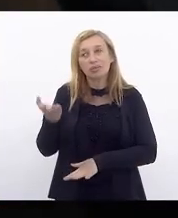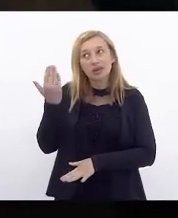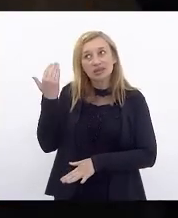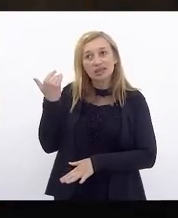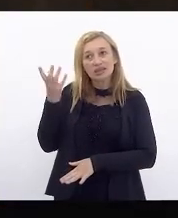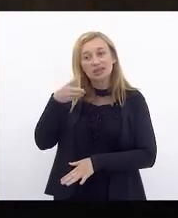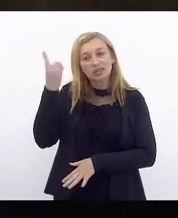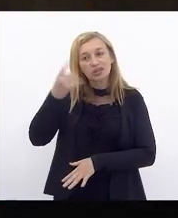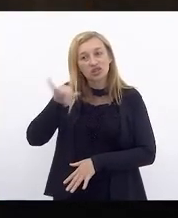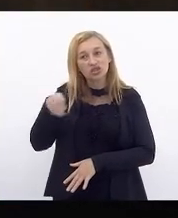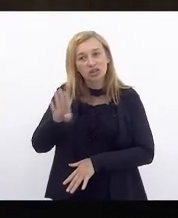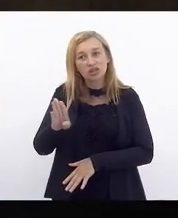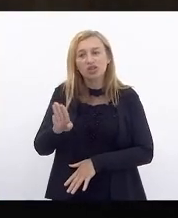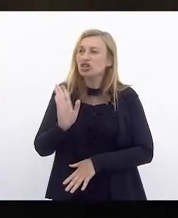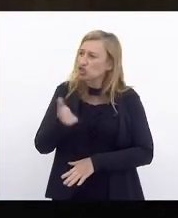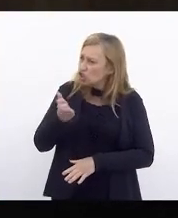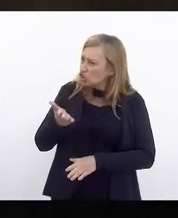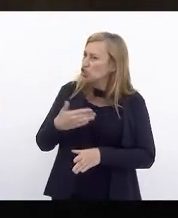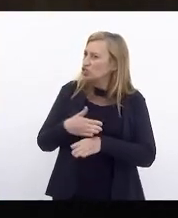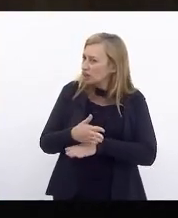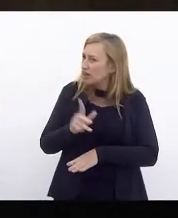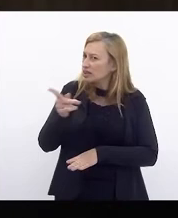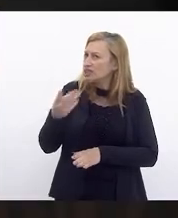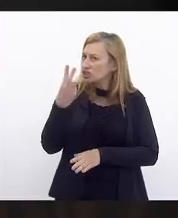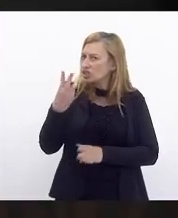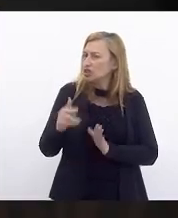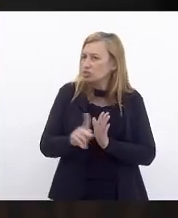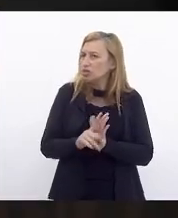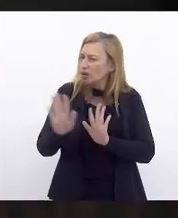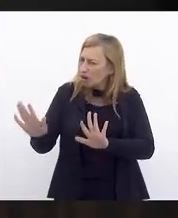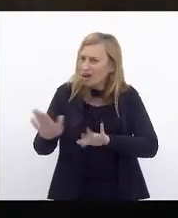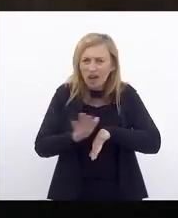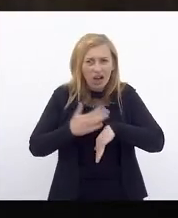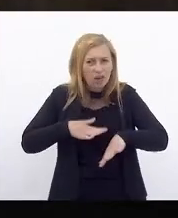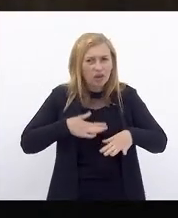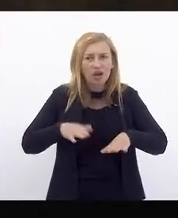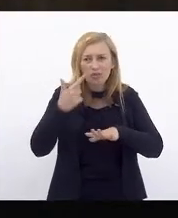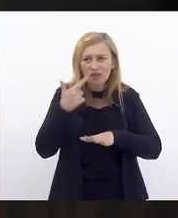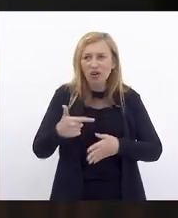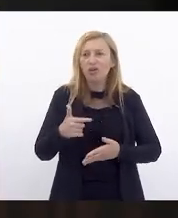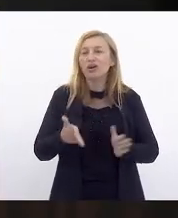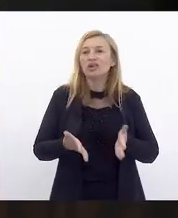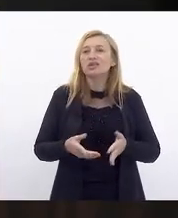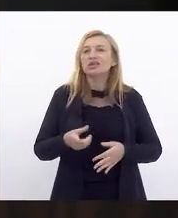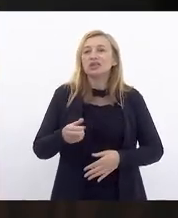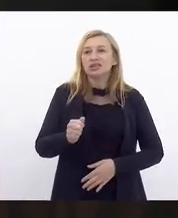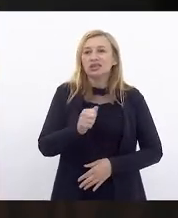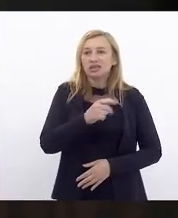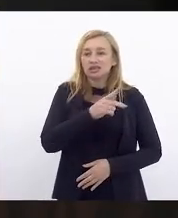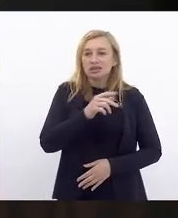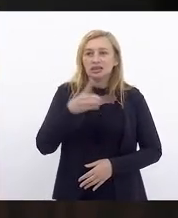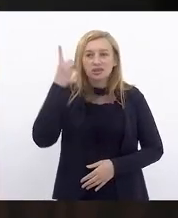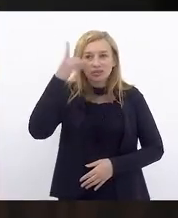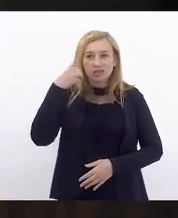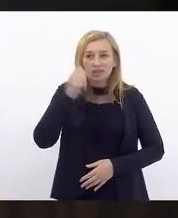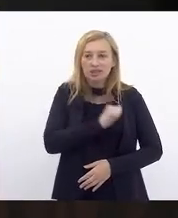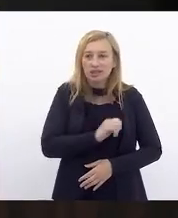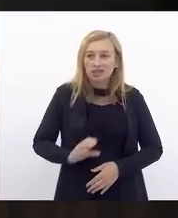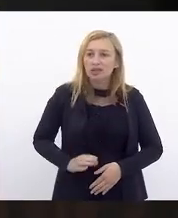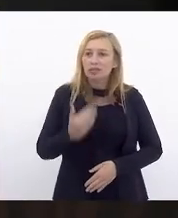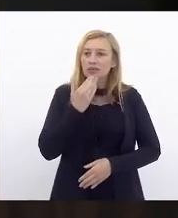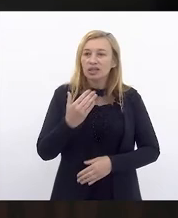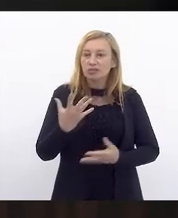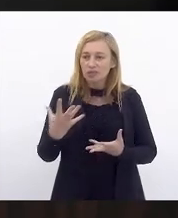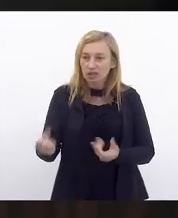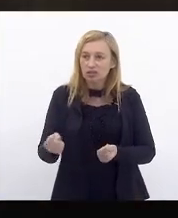Jair, eu já tinha dado entrada nesses três projetos. Vamos botar agora, deputado. Por gentileza, obrigado. Deputado André Siliano acabou de ligar, pedindo para atender vossa